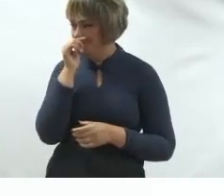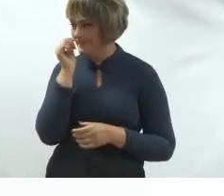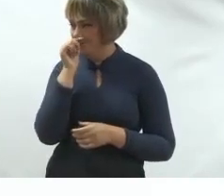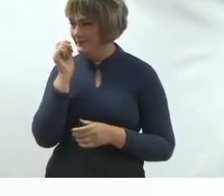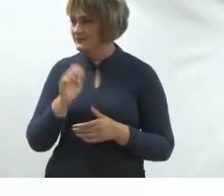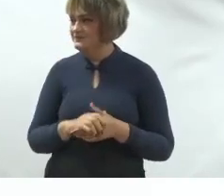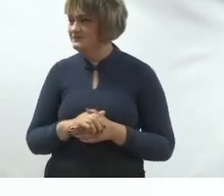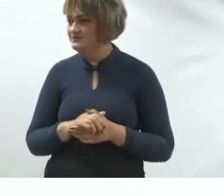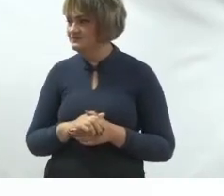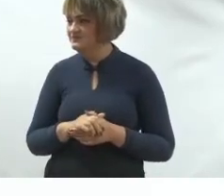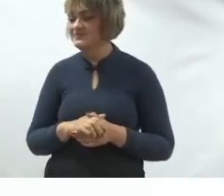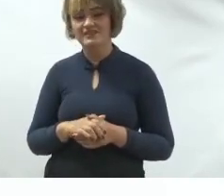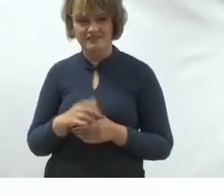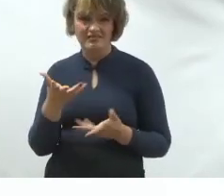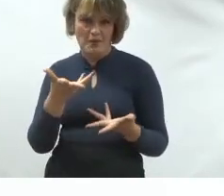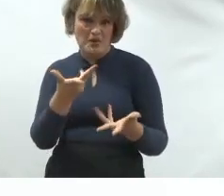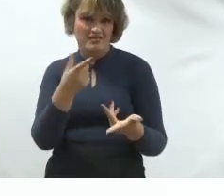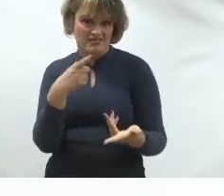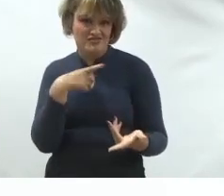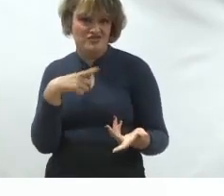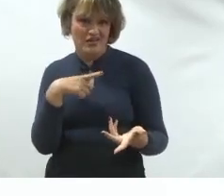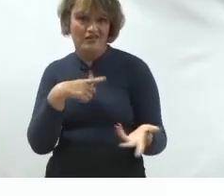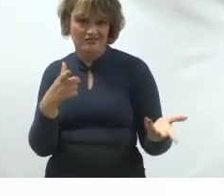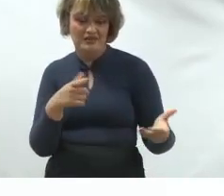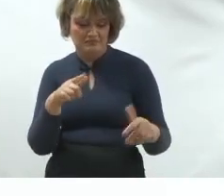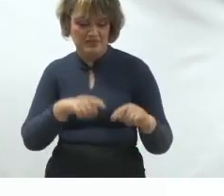Que é de qualidade mesmo, né? falei.